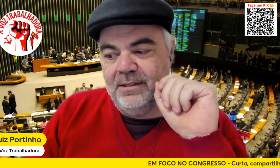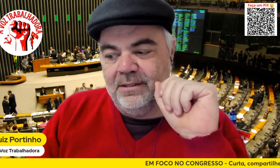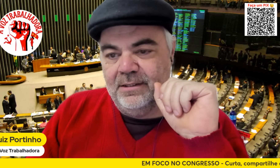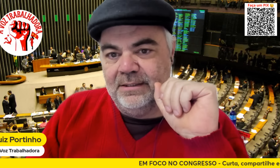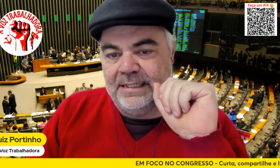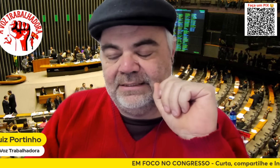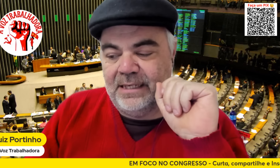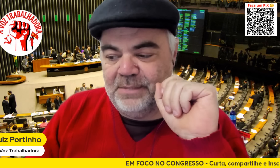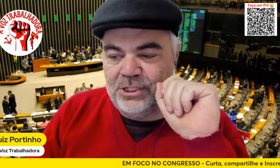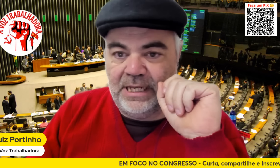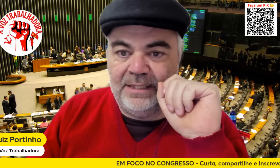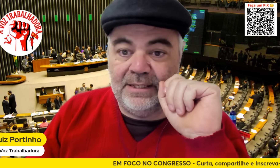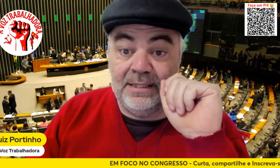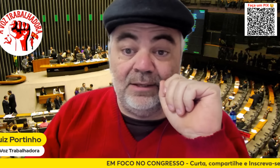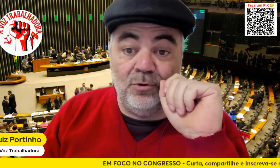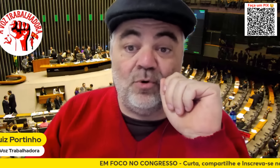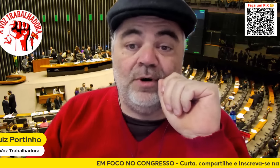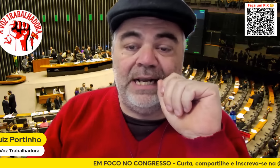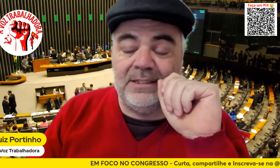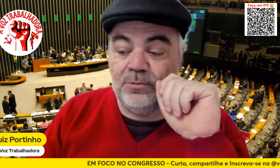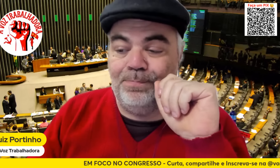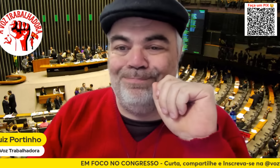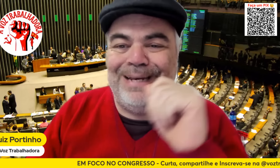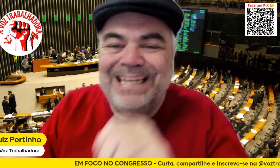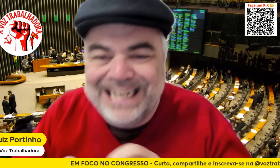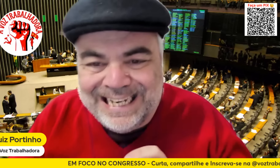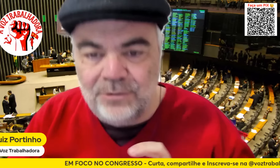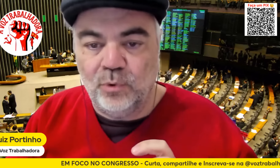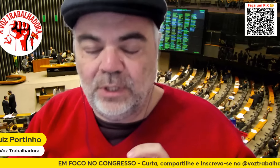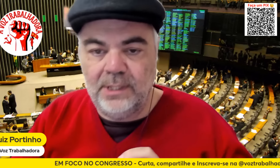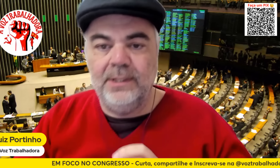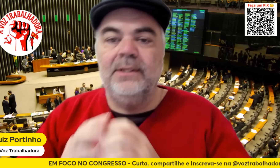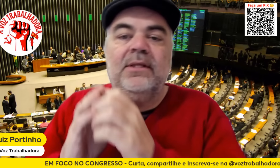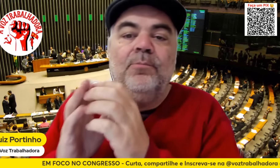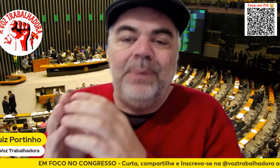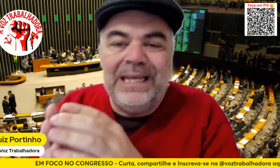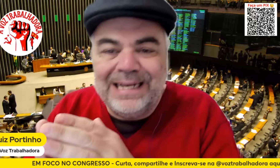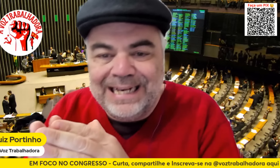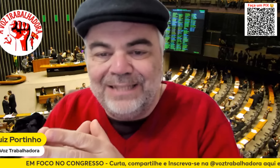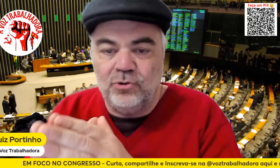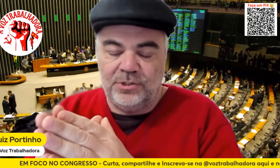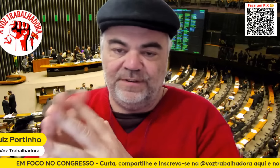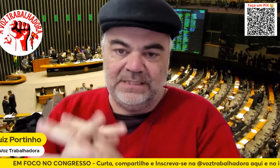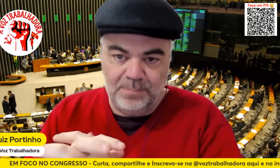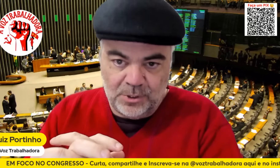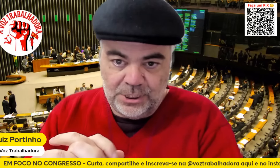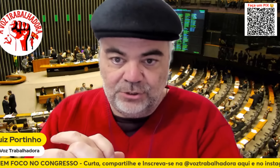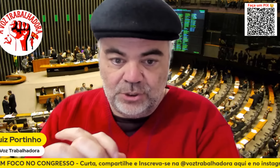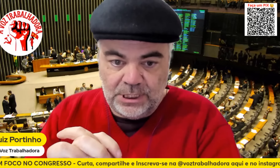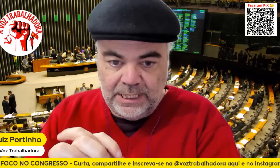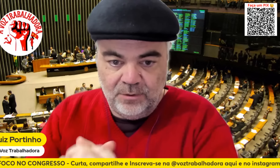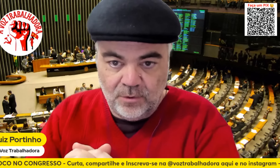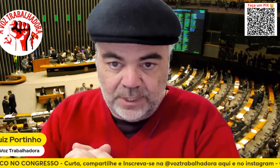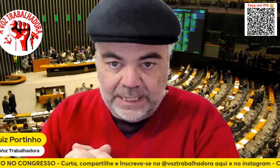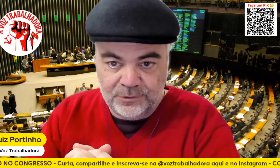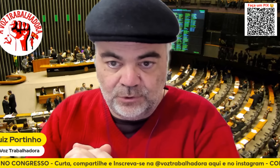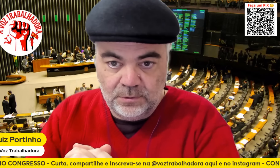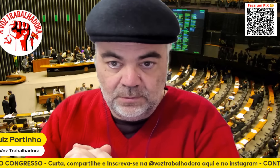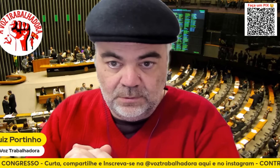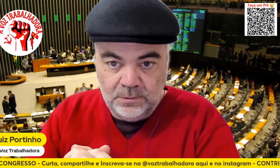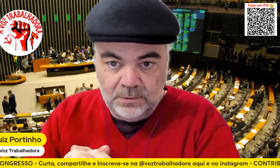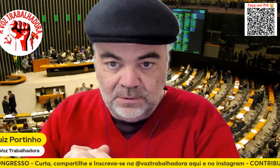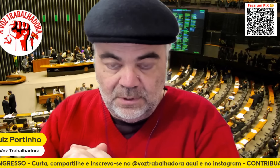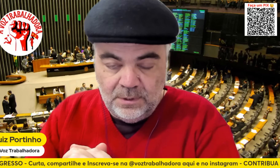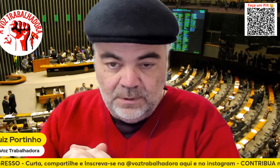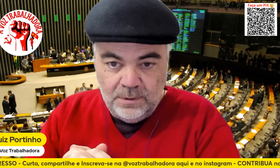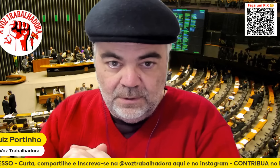da extrema-direita que estão no Congresso brincando, estão brincando de fazer projeto de lei no Congresso.